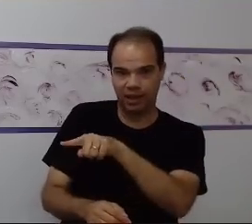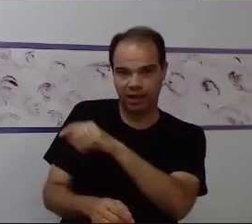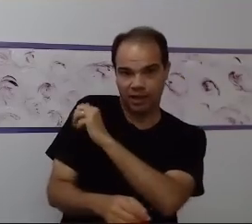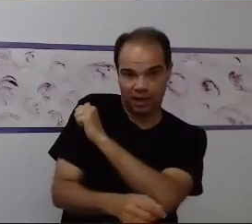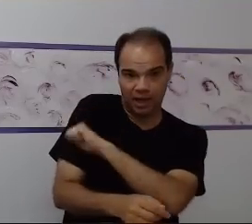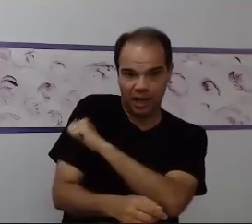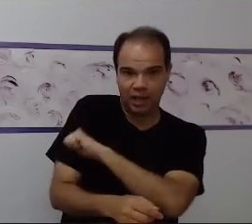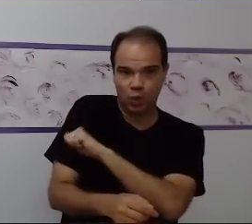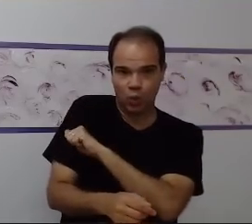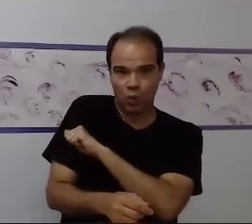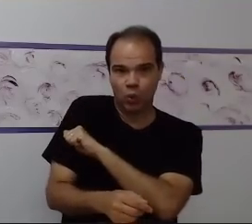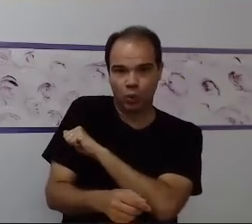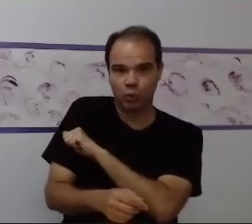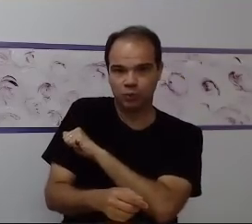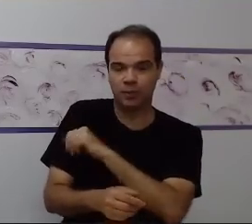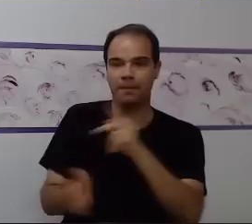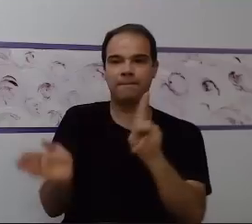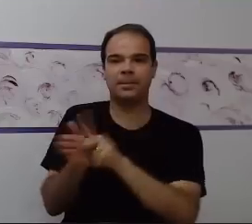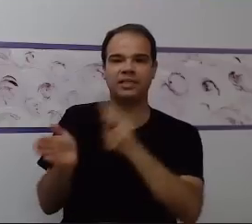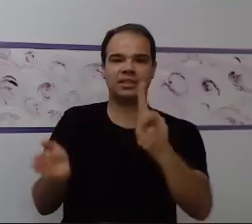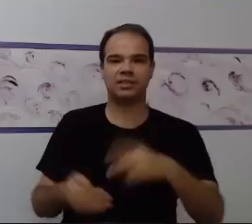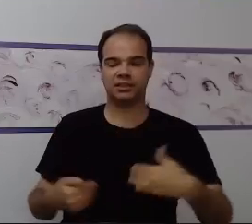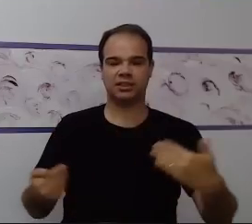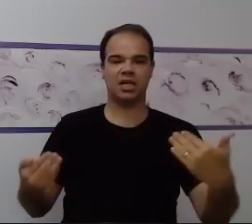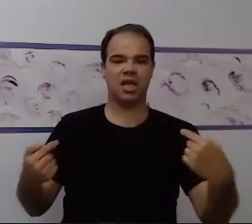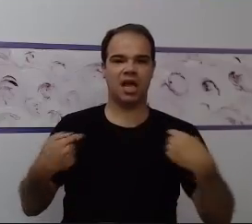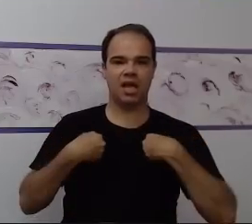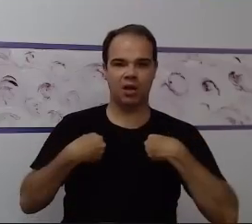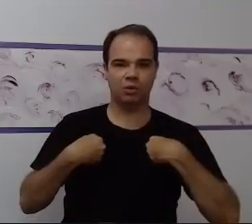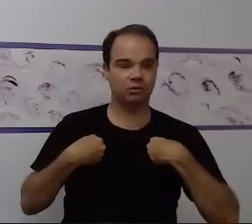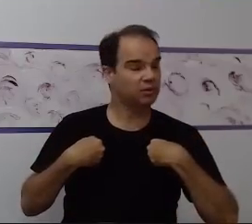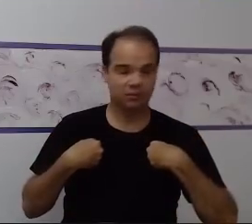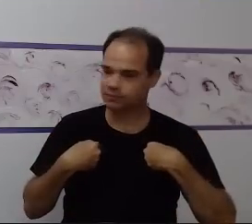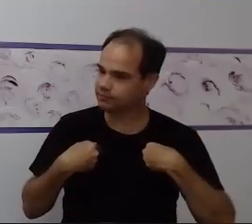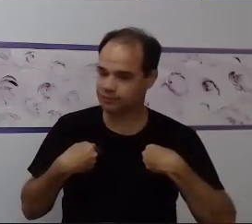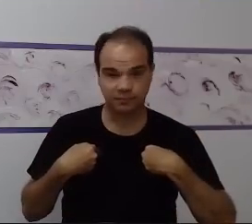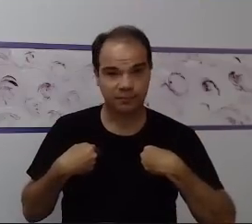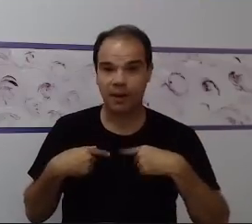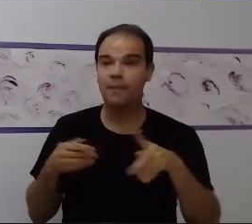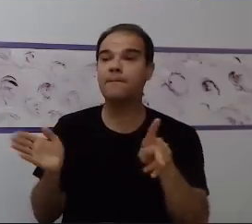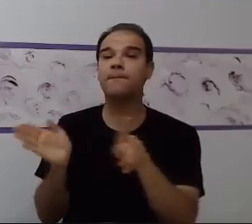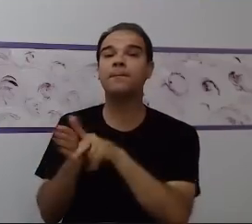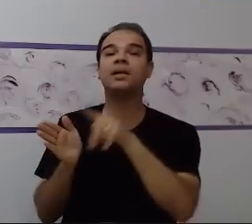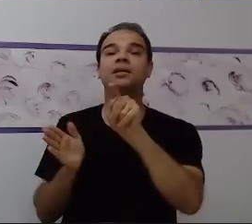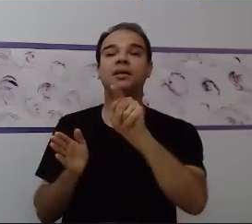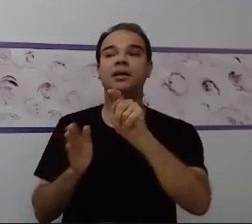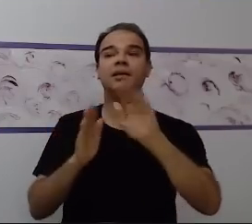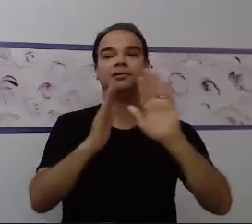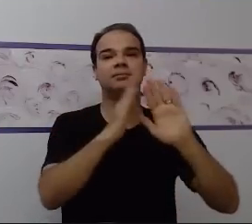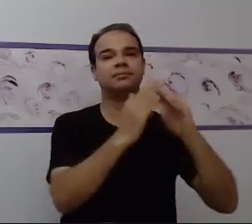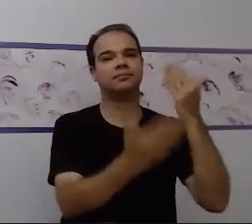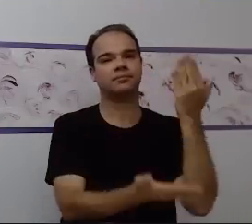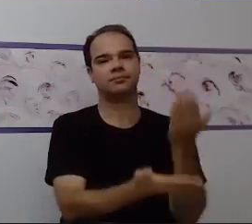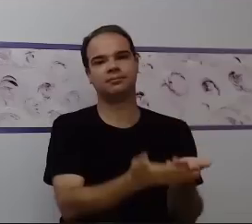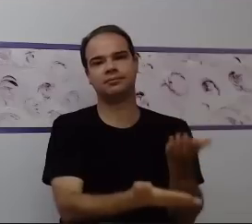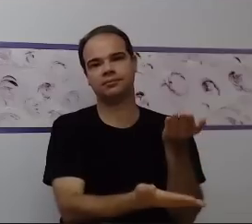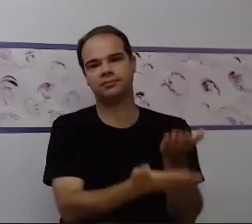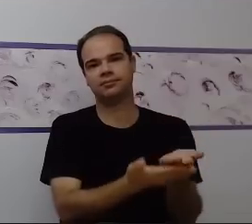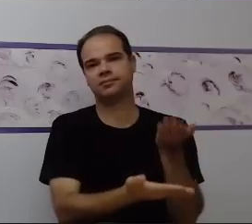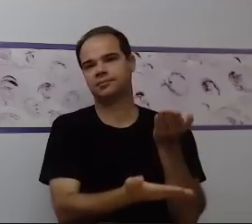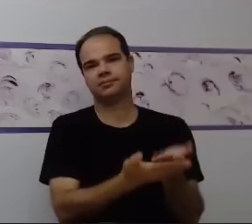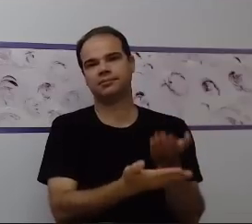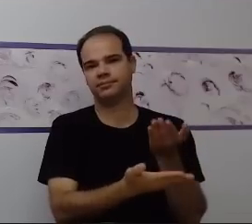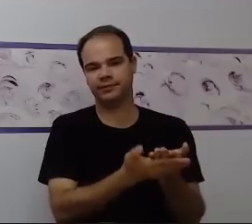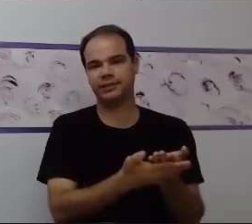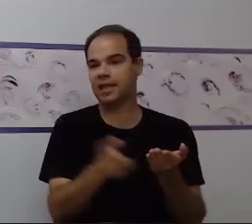muito importante. Exatamente. Esse aluno não é do Dr. Com certeza. Esse aluno é da